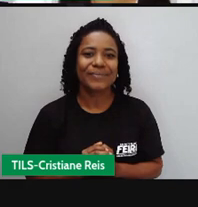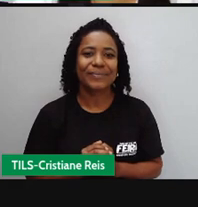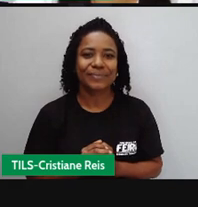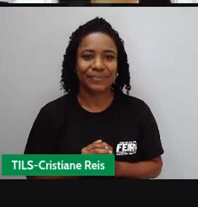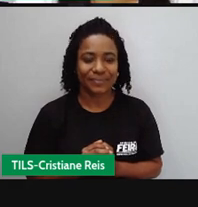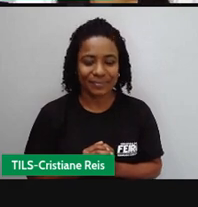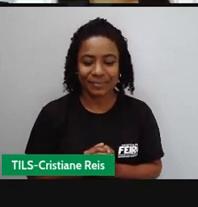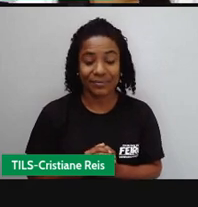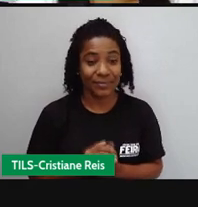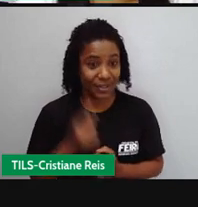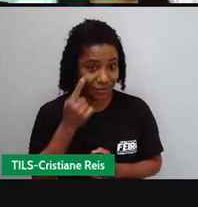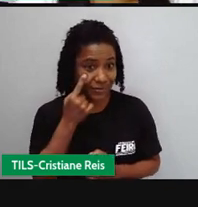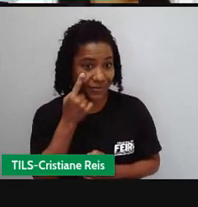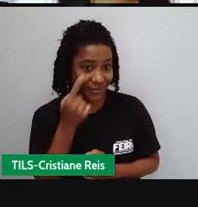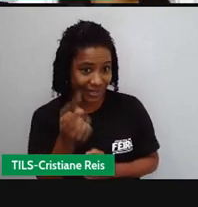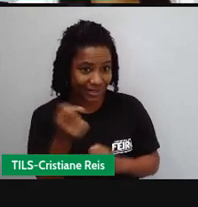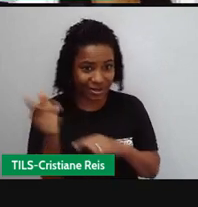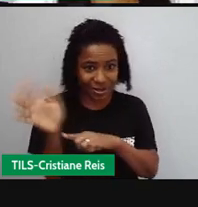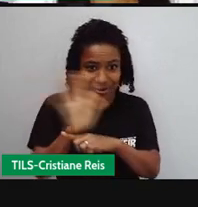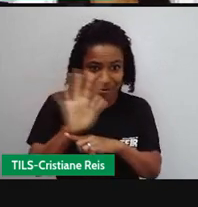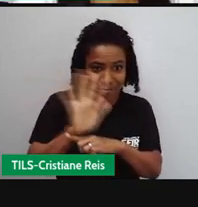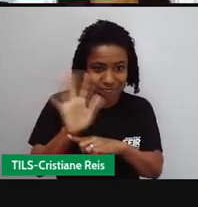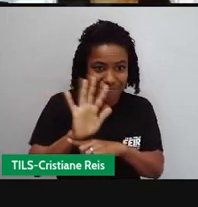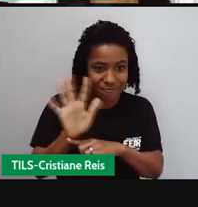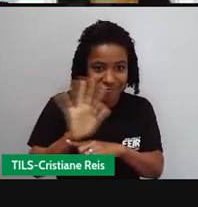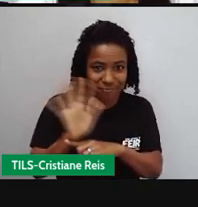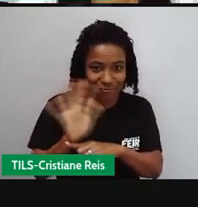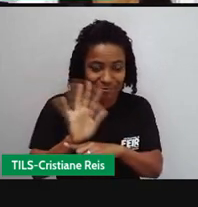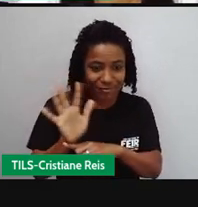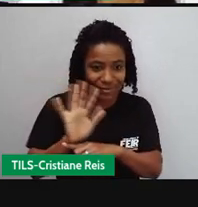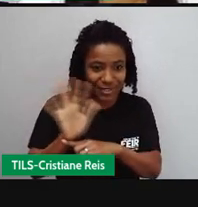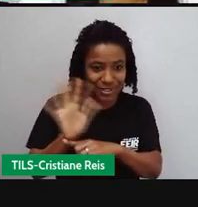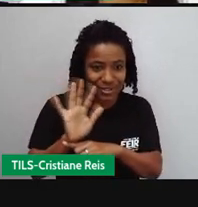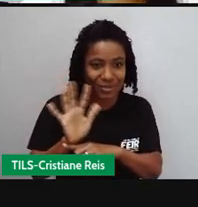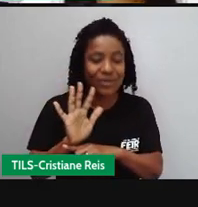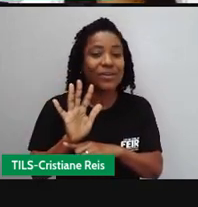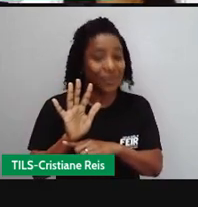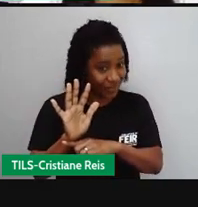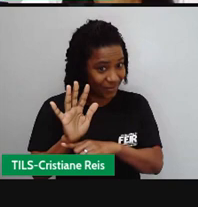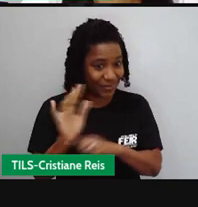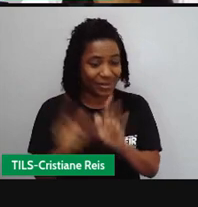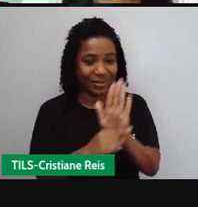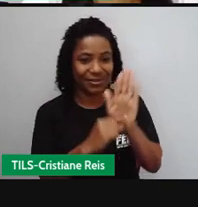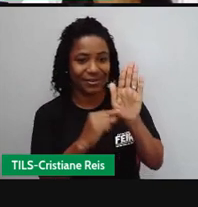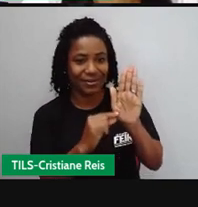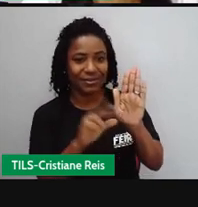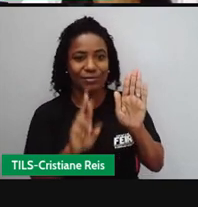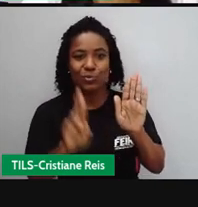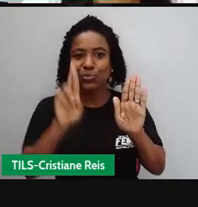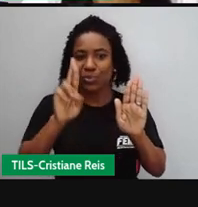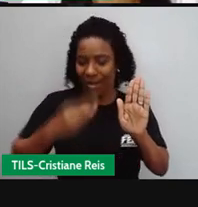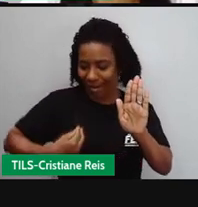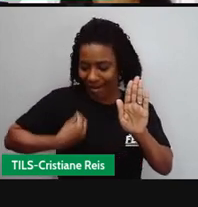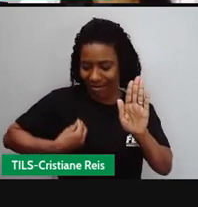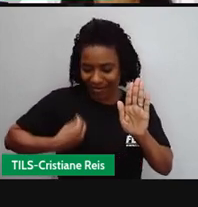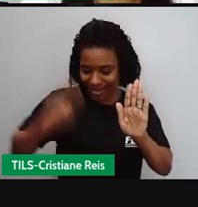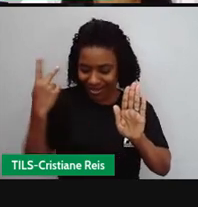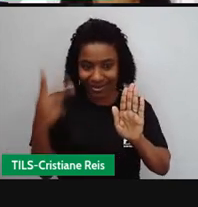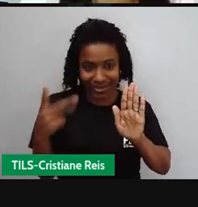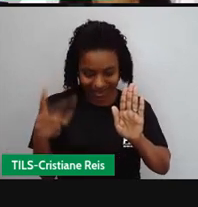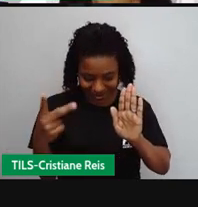E aí a Pró trouxe agora um vídeo que traz a biografia de Luiz Fernando